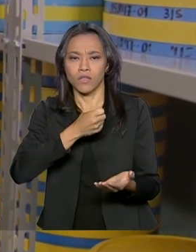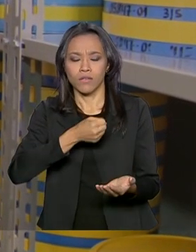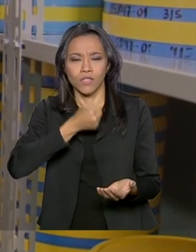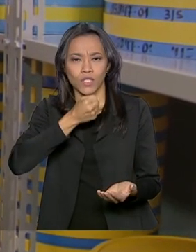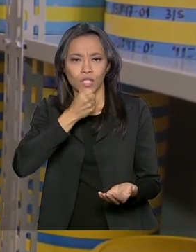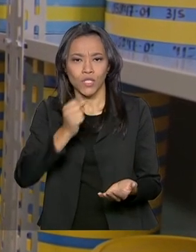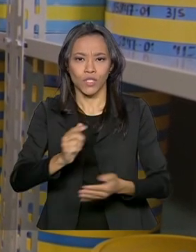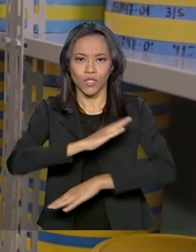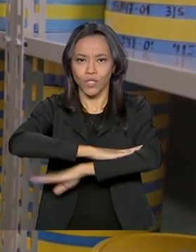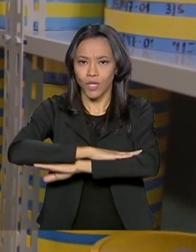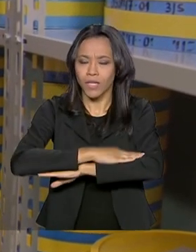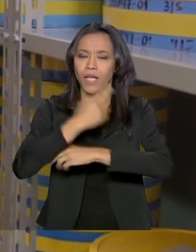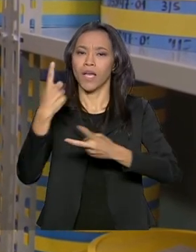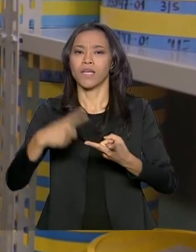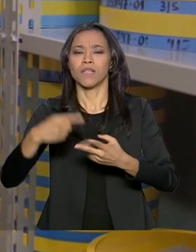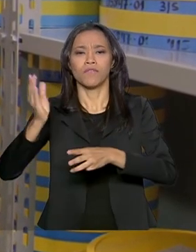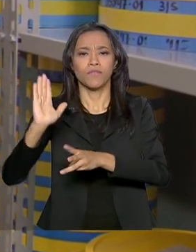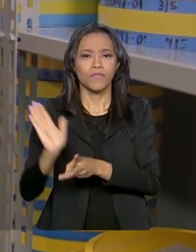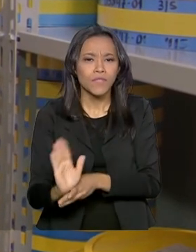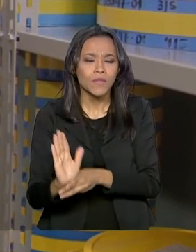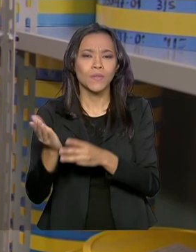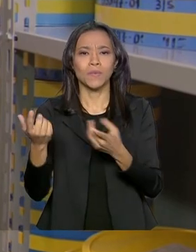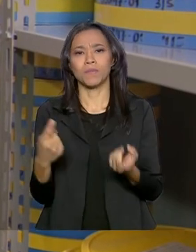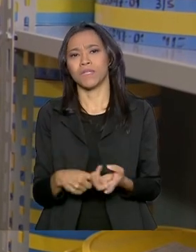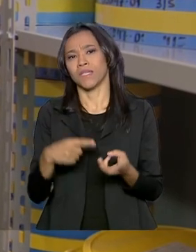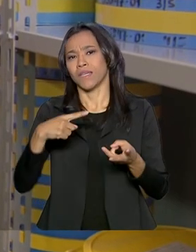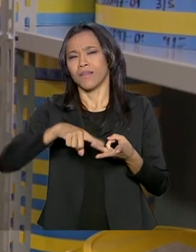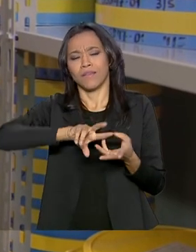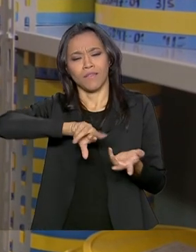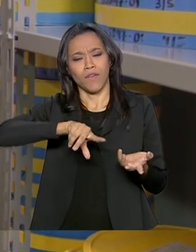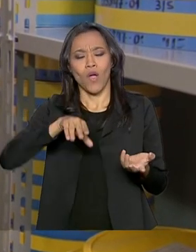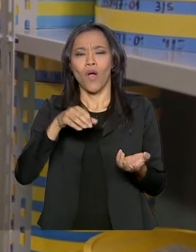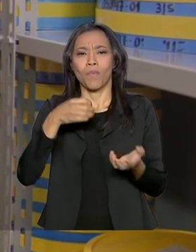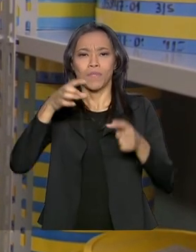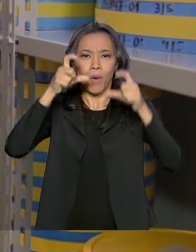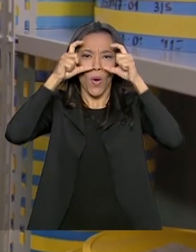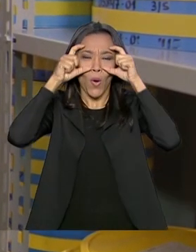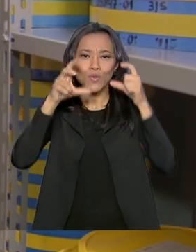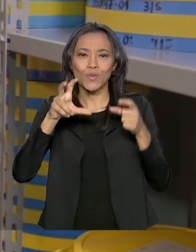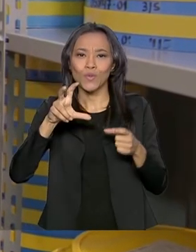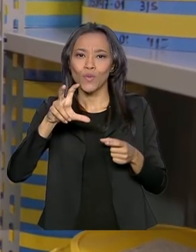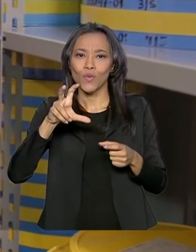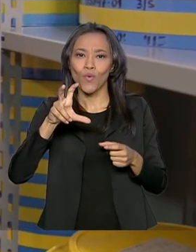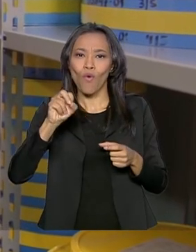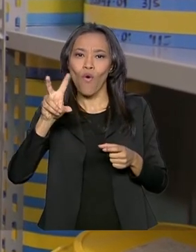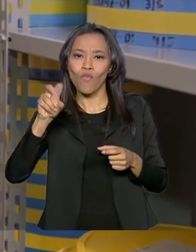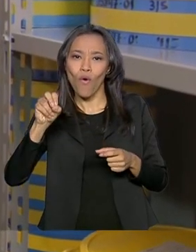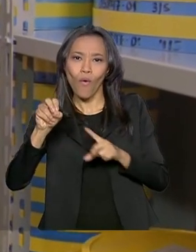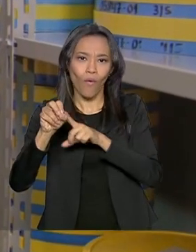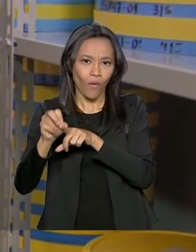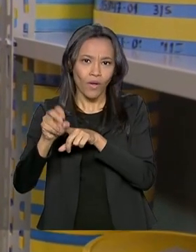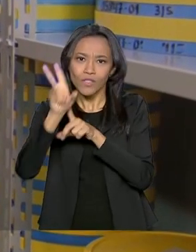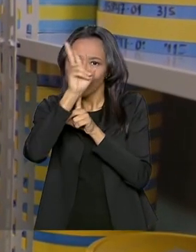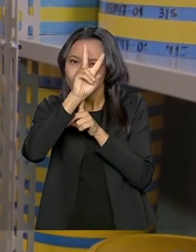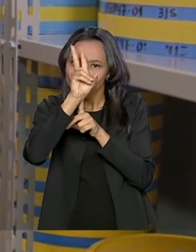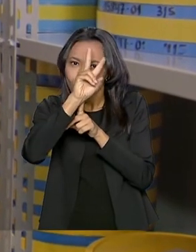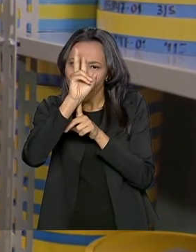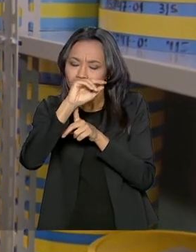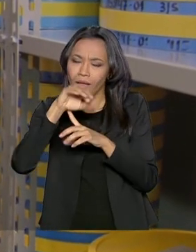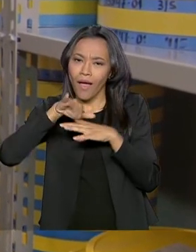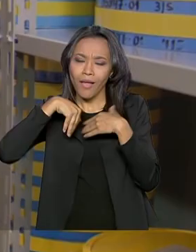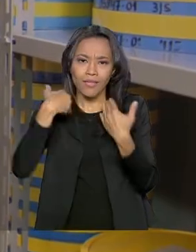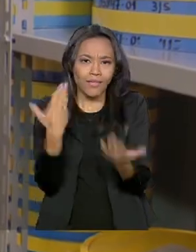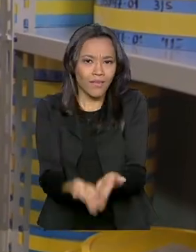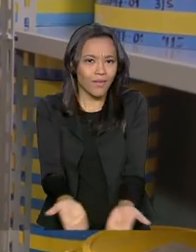publicitários. Obras como O Óculos do Vovô, de 1913. Histórias que permanecem vivas